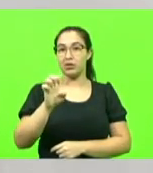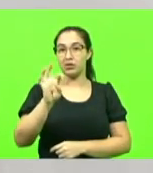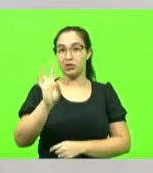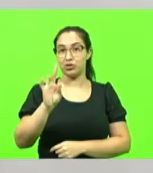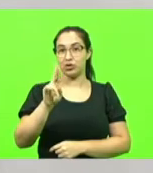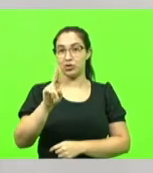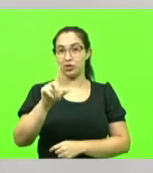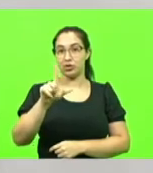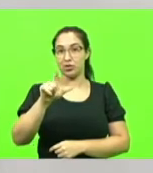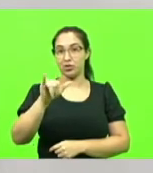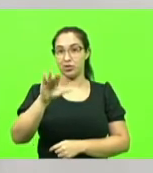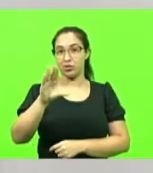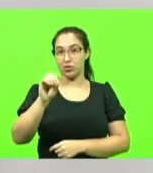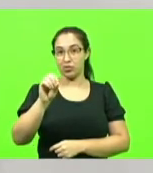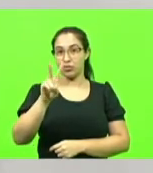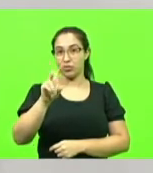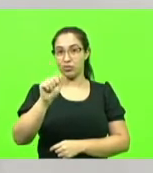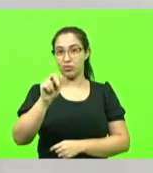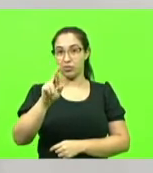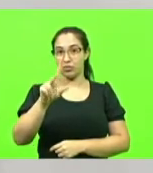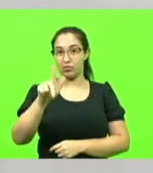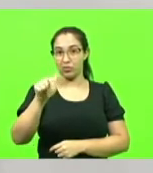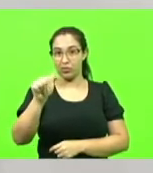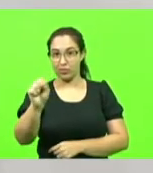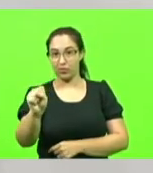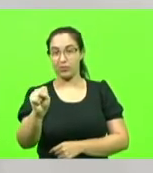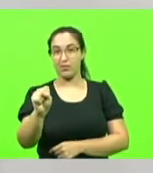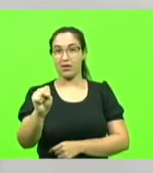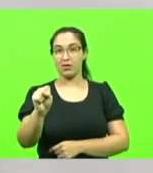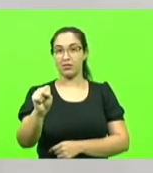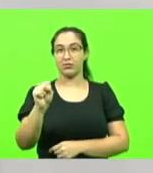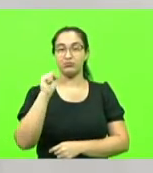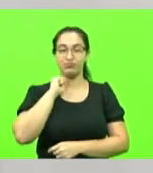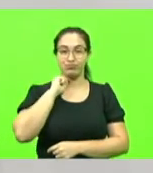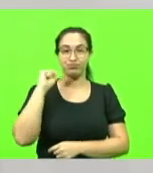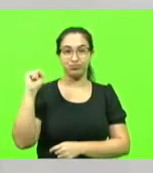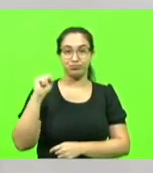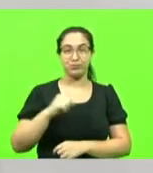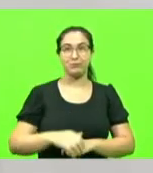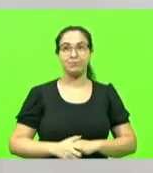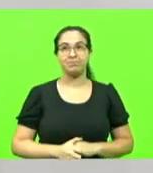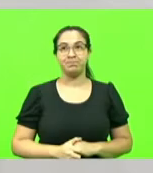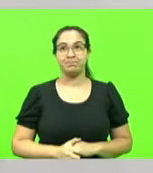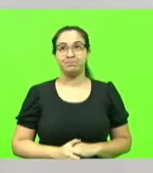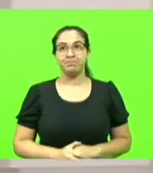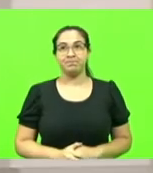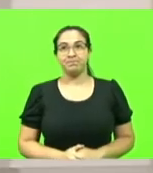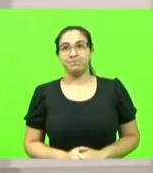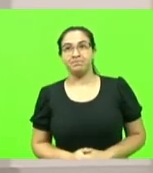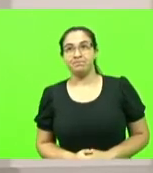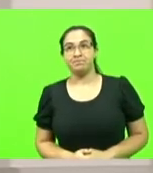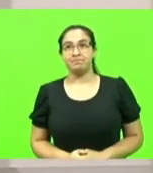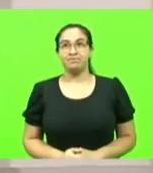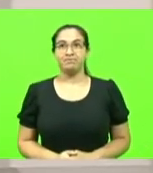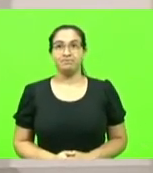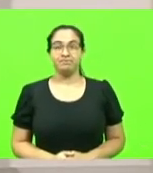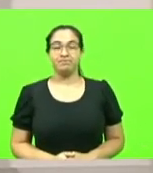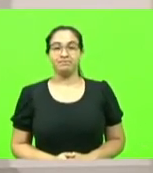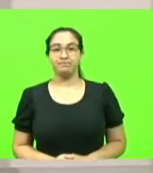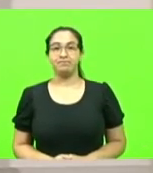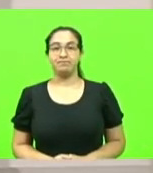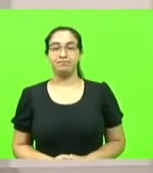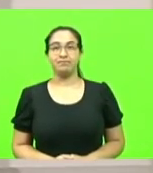essa centralização política. Eu peço mais 30 segundos. Se o deputado Cobalchini autorizar, autorizado 30 segundos.